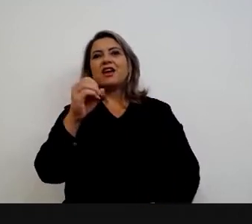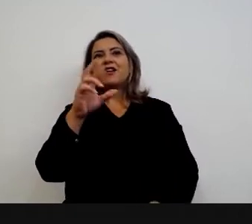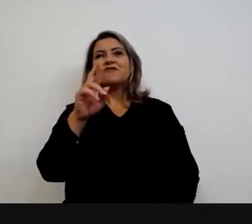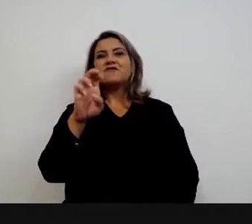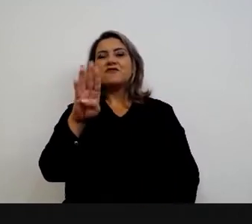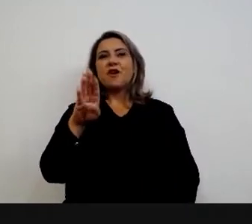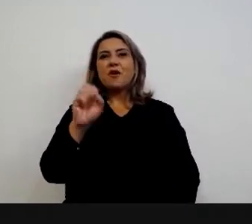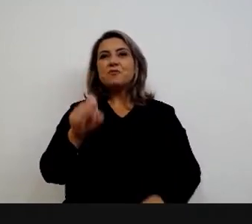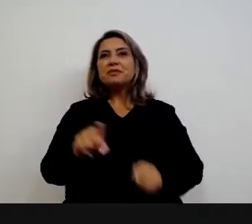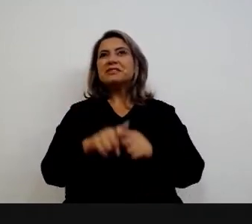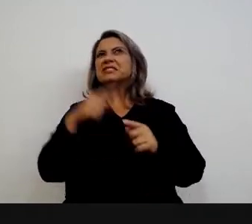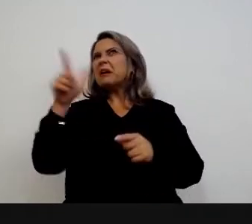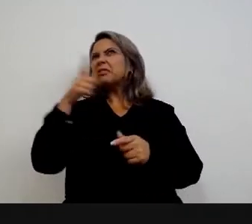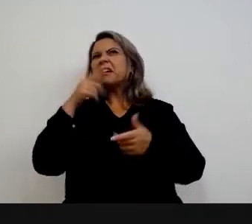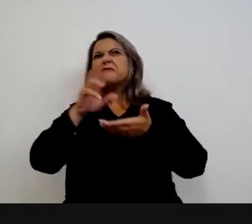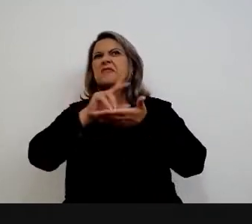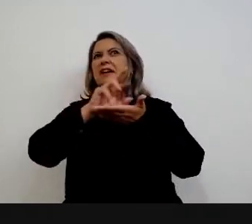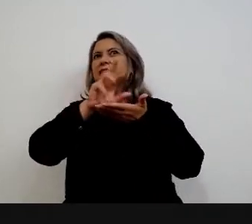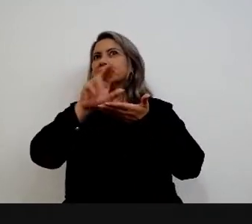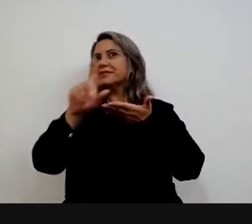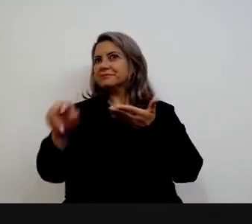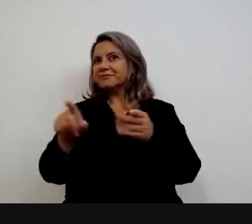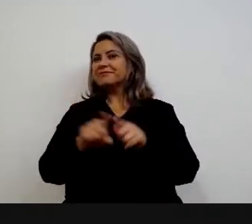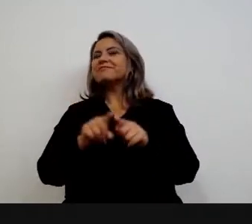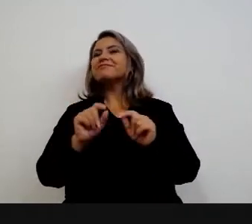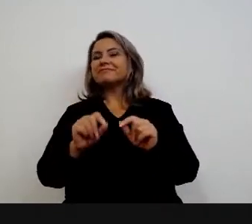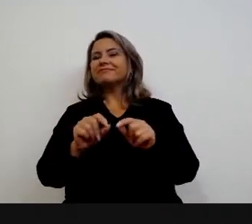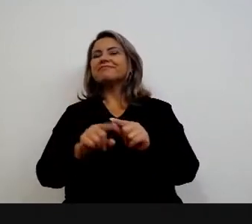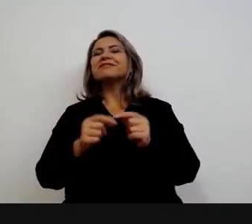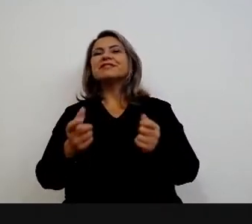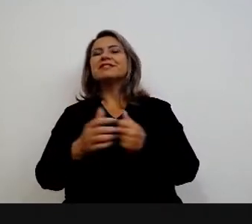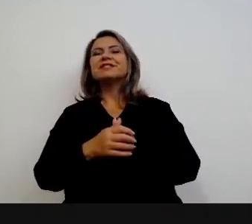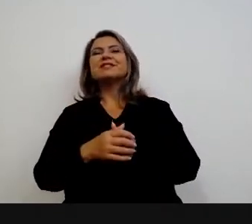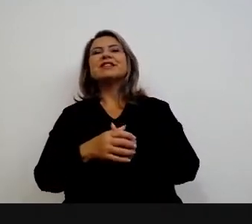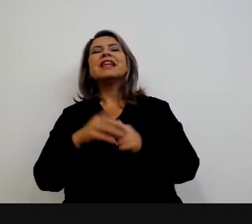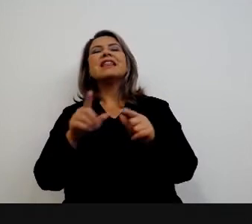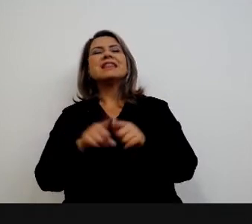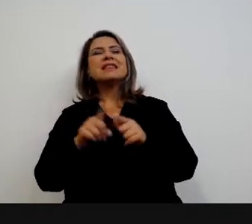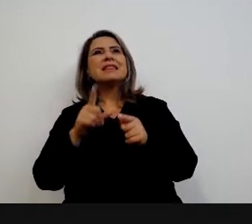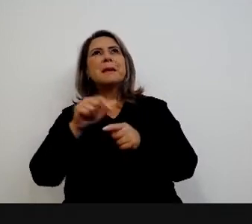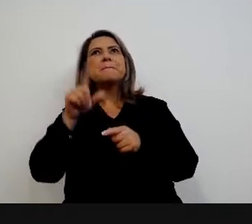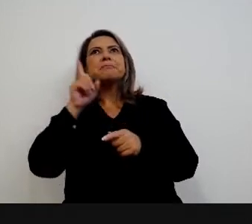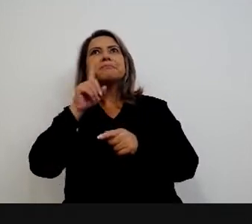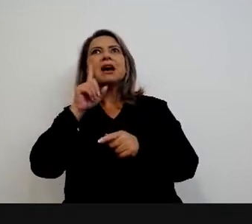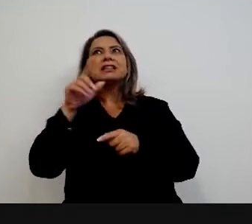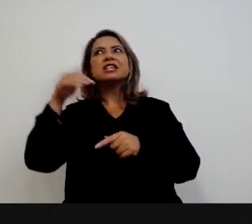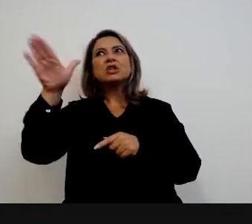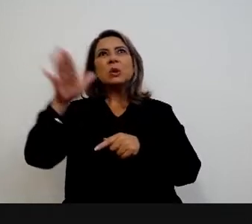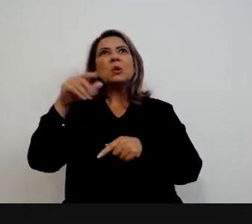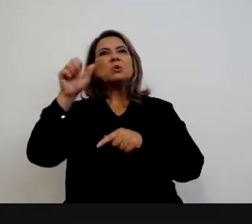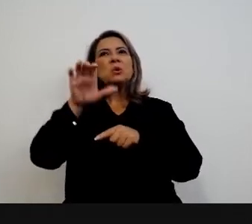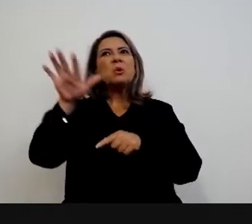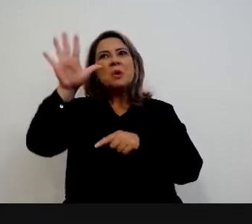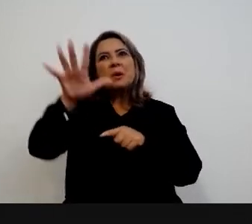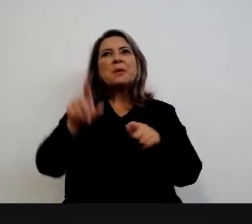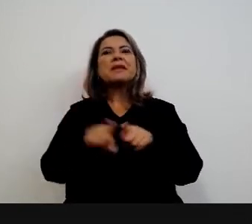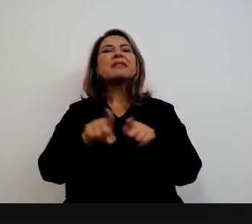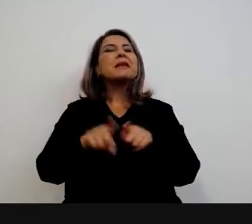Newsweek, The Wall Street Journal, The Telegraph e também Folha de São Paulo. Então,